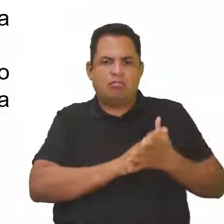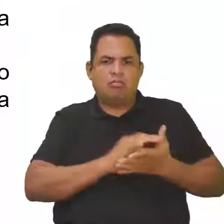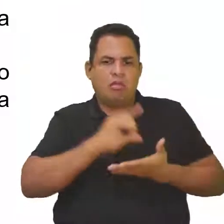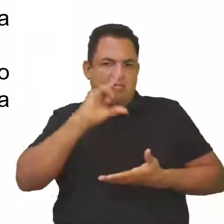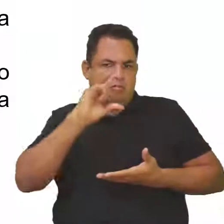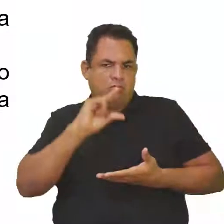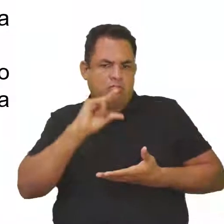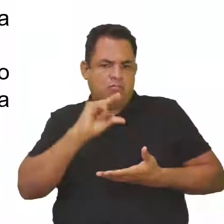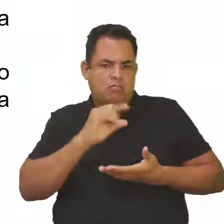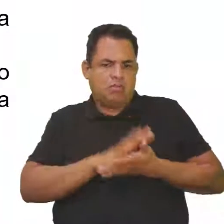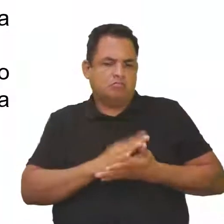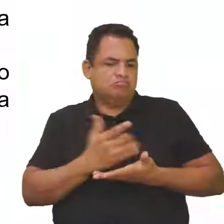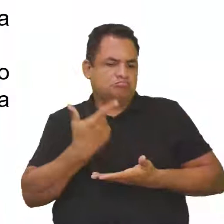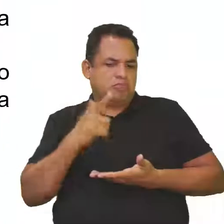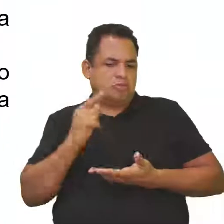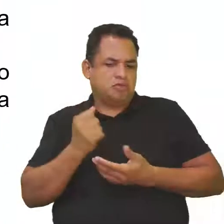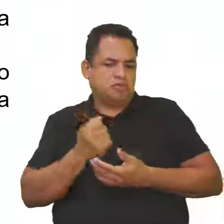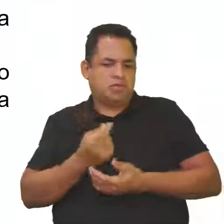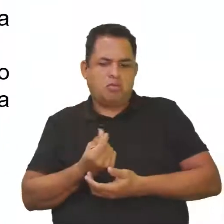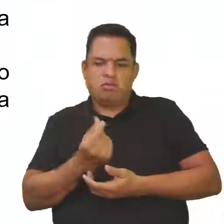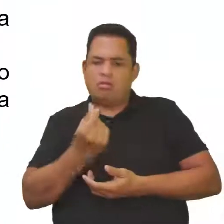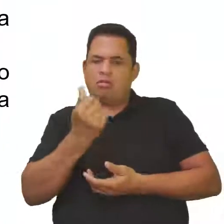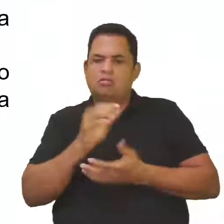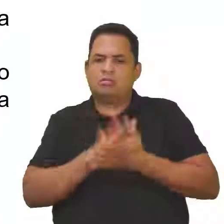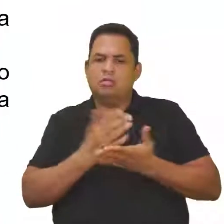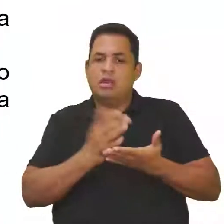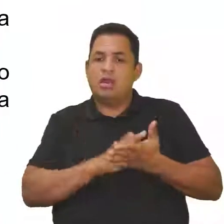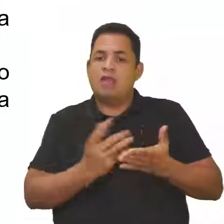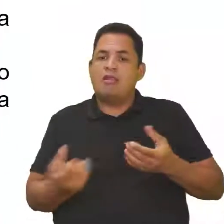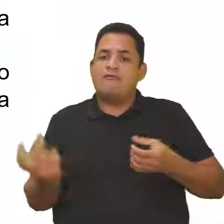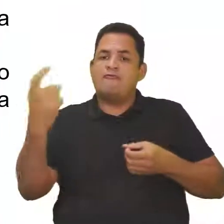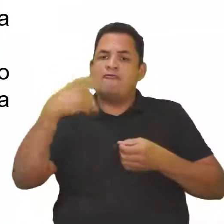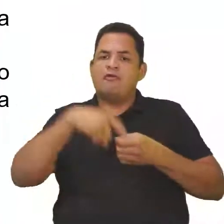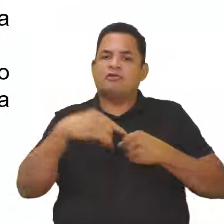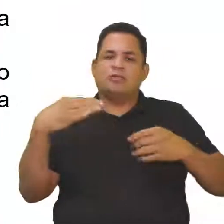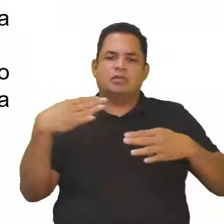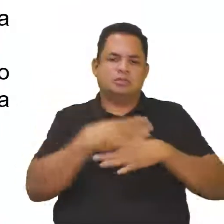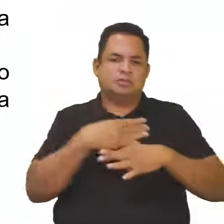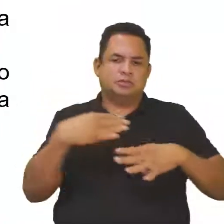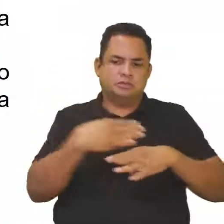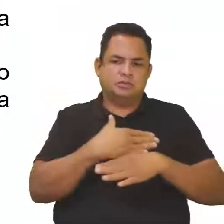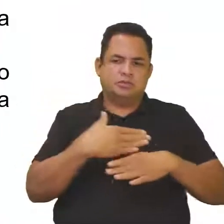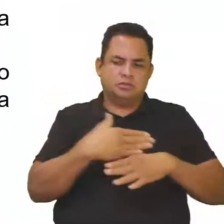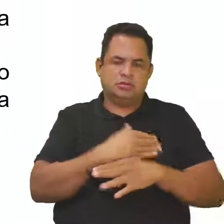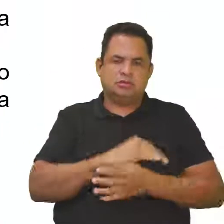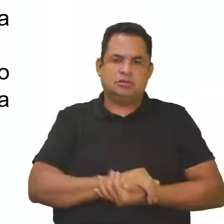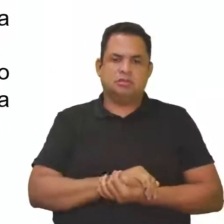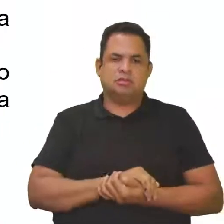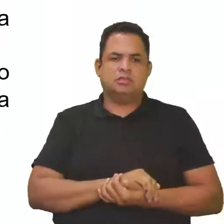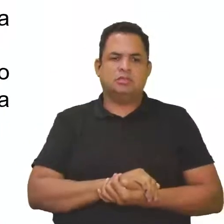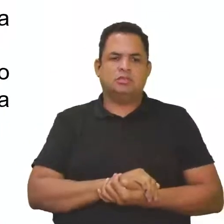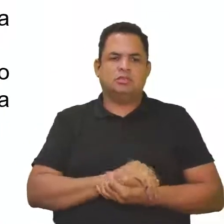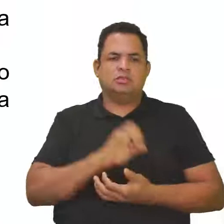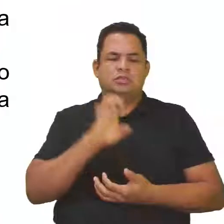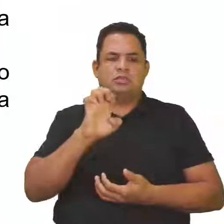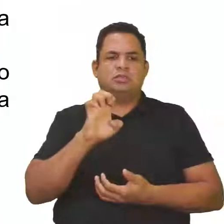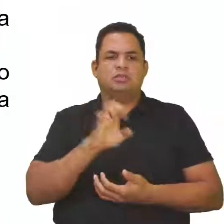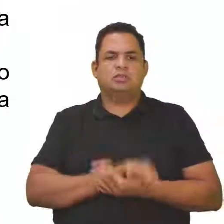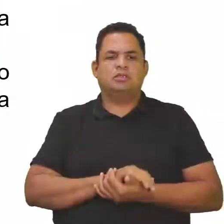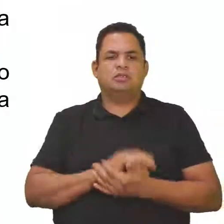produtor que não conseguiu lucro, ele acaba migrando para a cidade. Então, para mim, a letra D, ó, correta. Vamos ver a letra E?